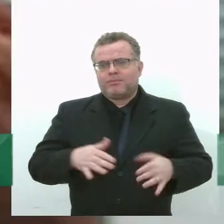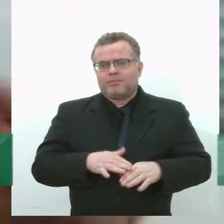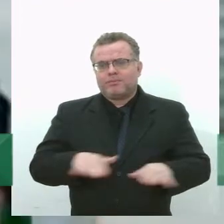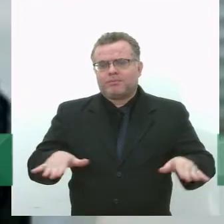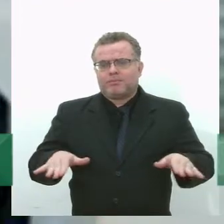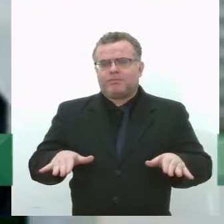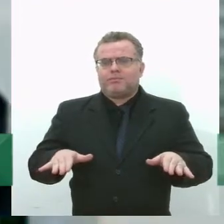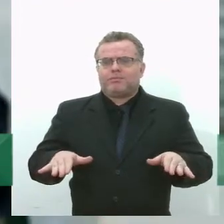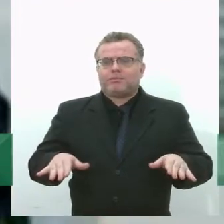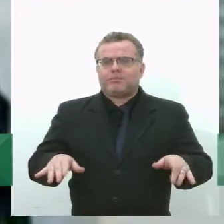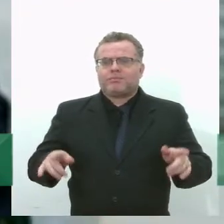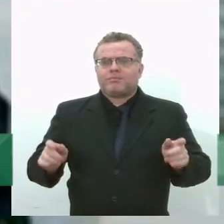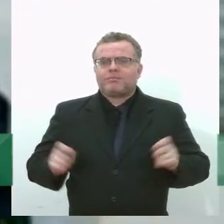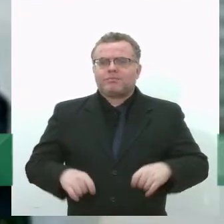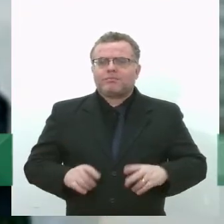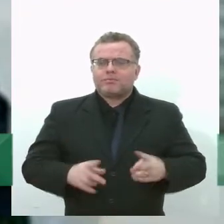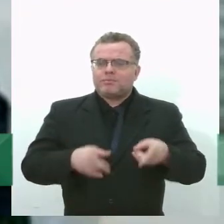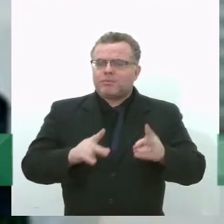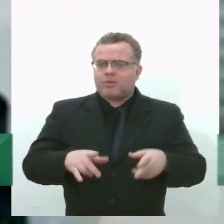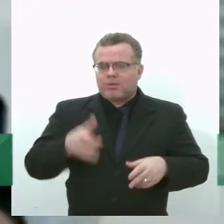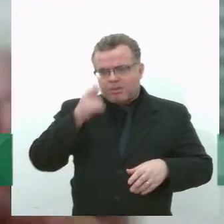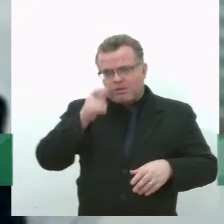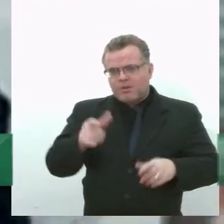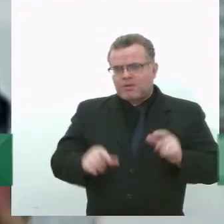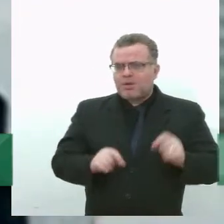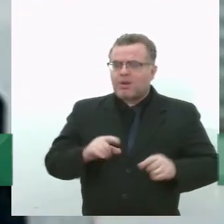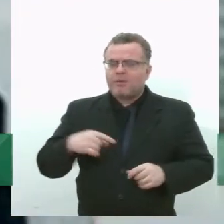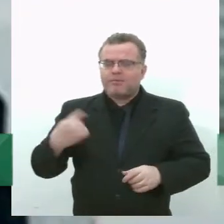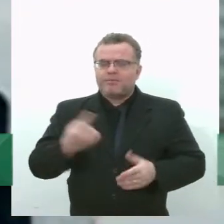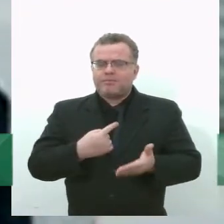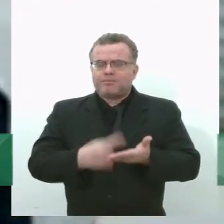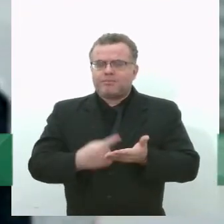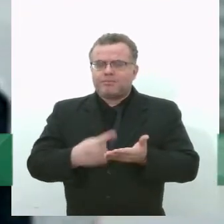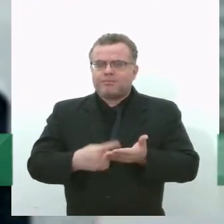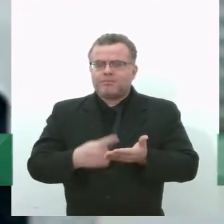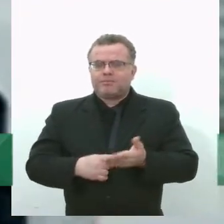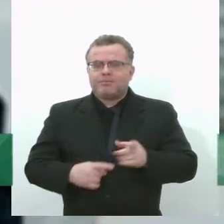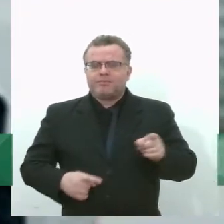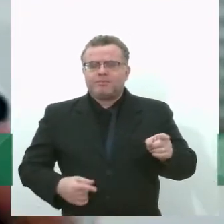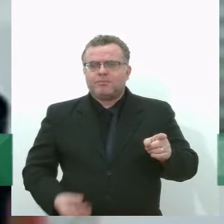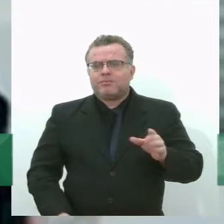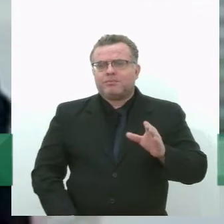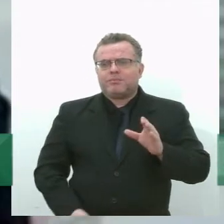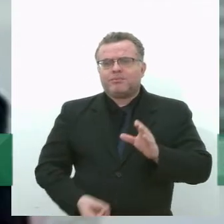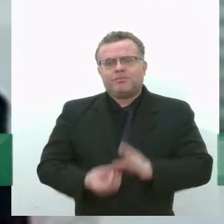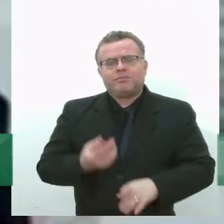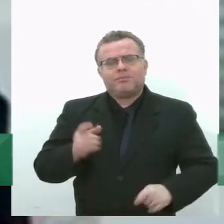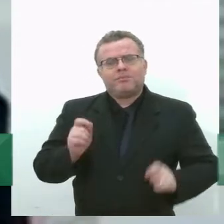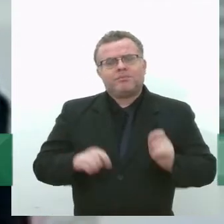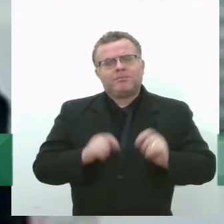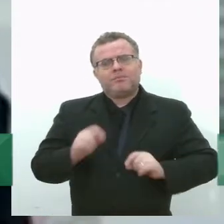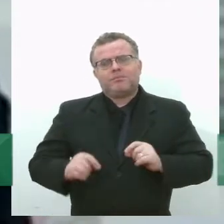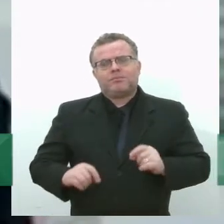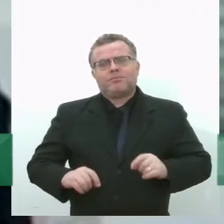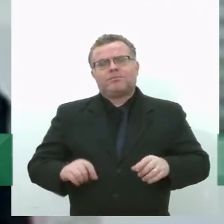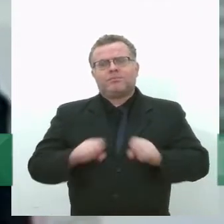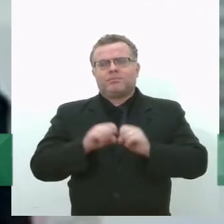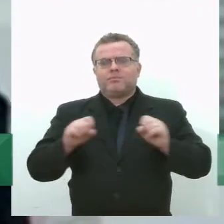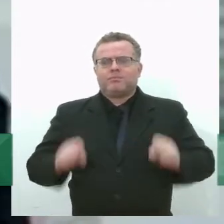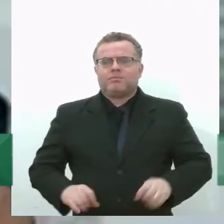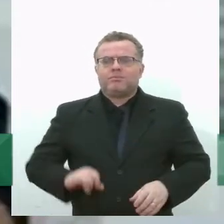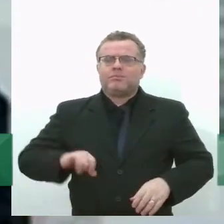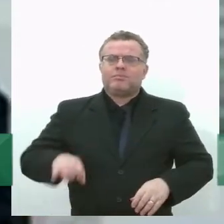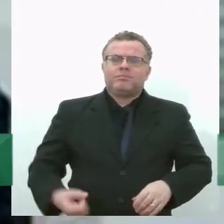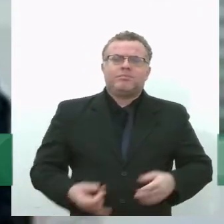Há um interesse já antigo de a gente fazer, de que a empresa implante esse sistema de reaproveitamento desse gás,